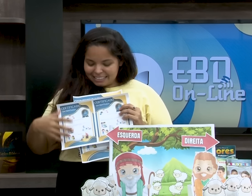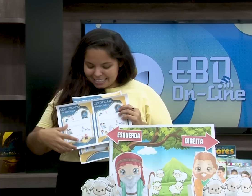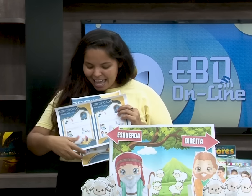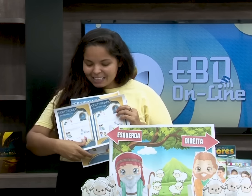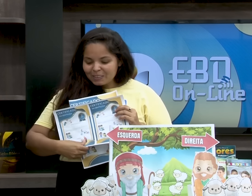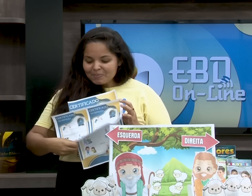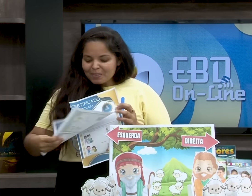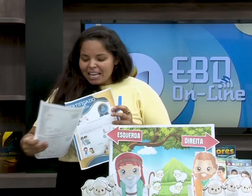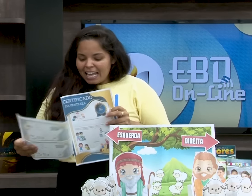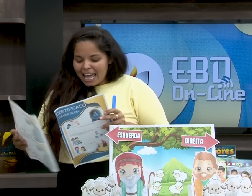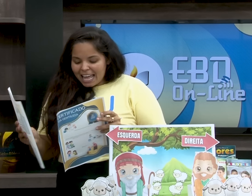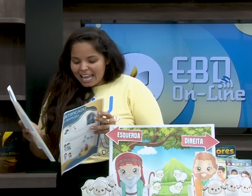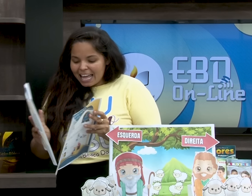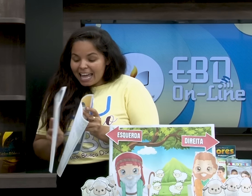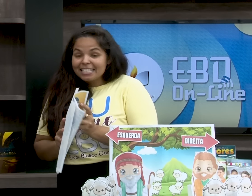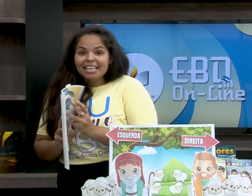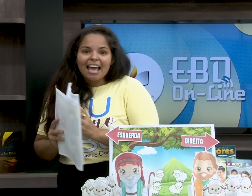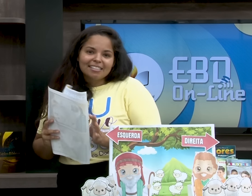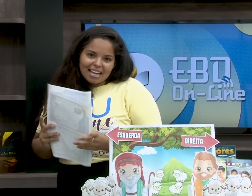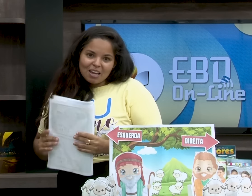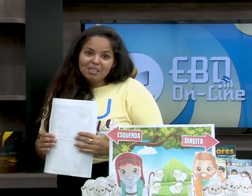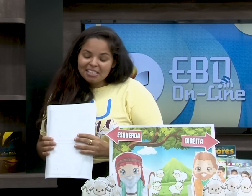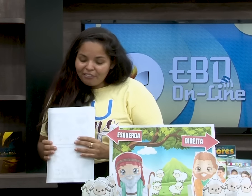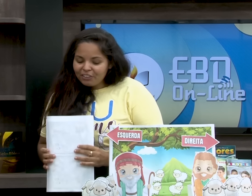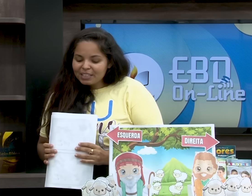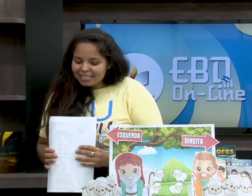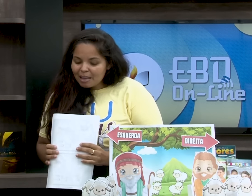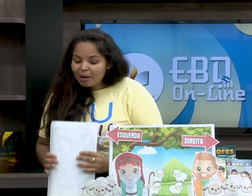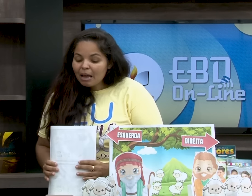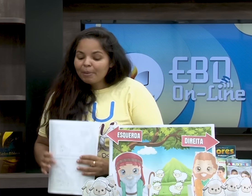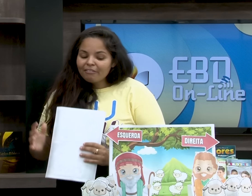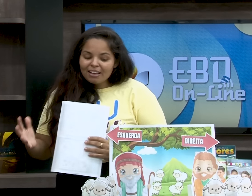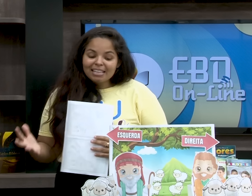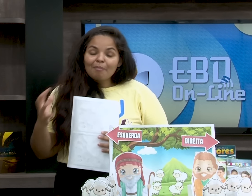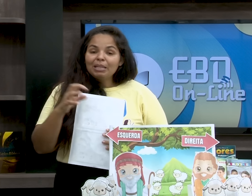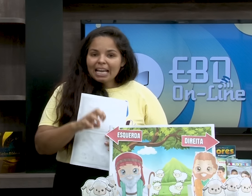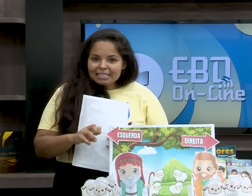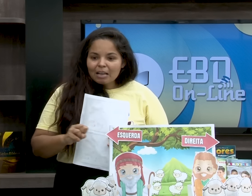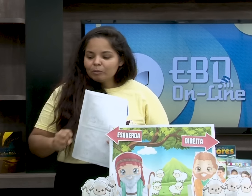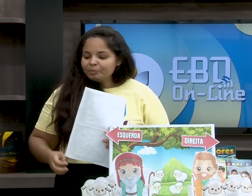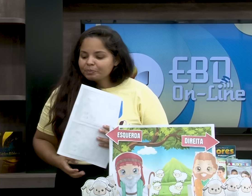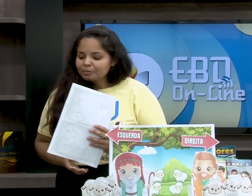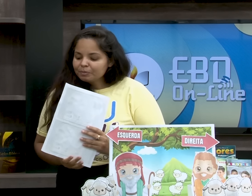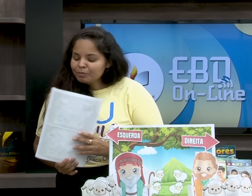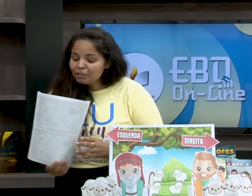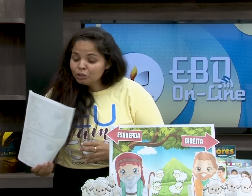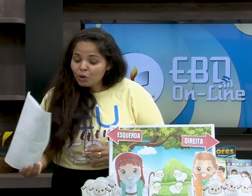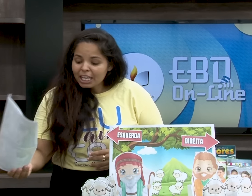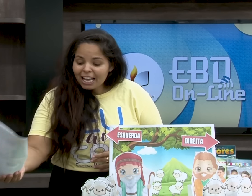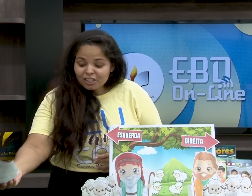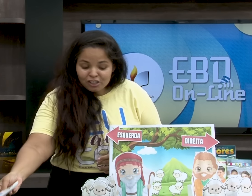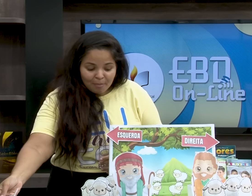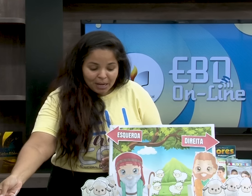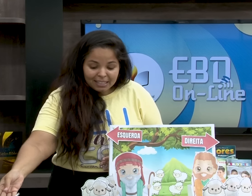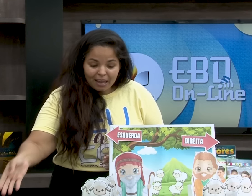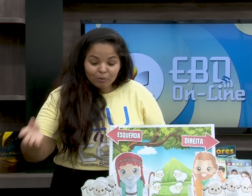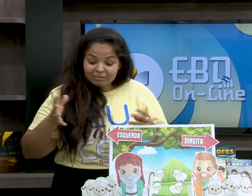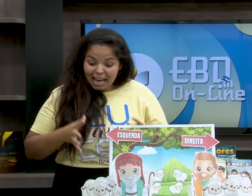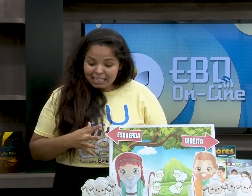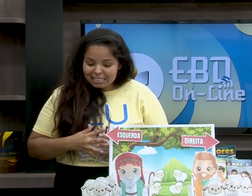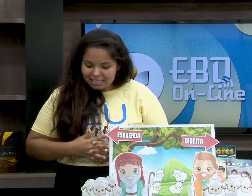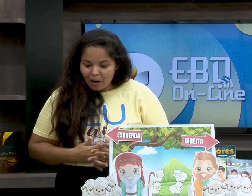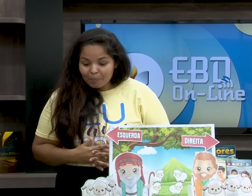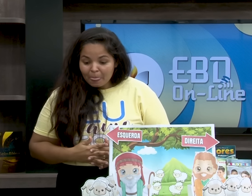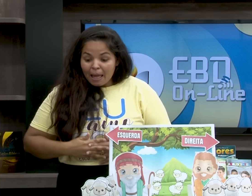só e é só cortar, tá certo? Esse seria o desafio da semana para fazer a aplicação do que a gente